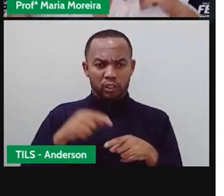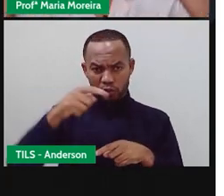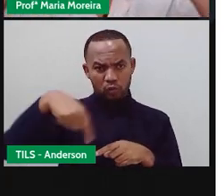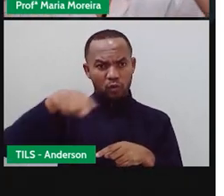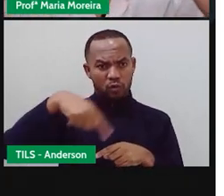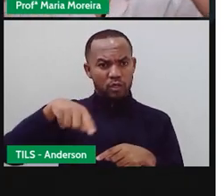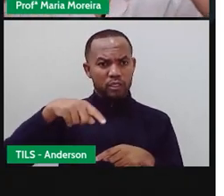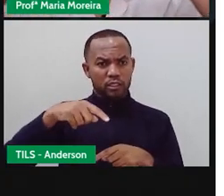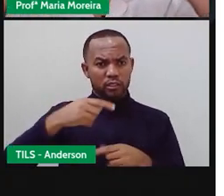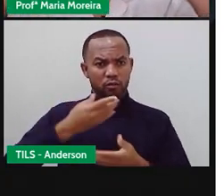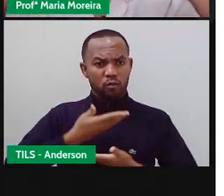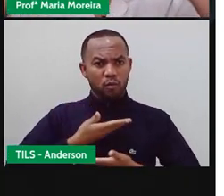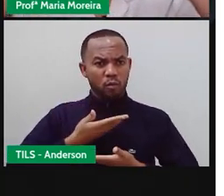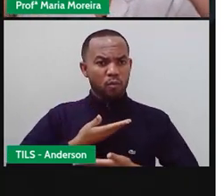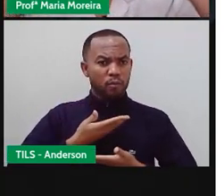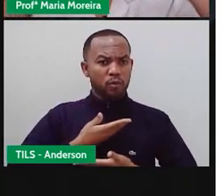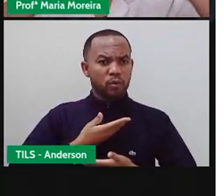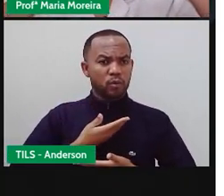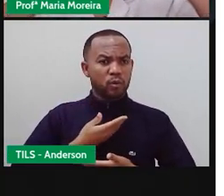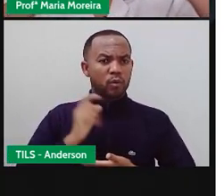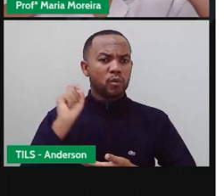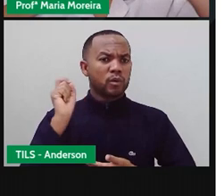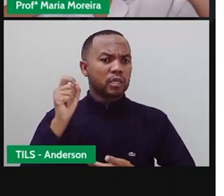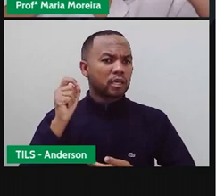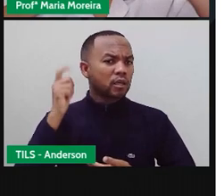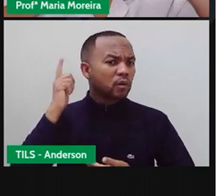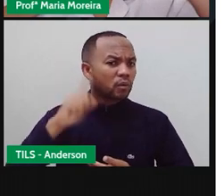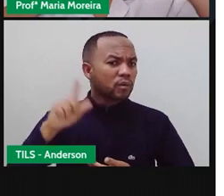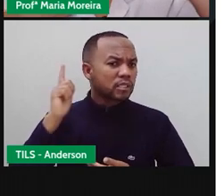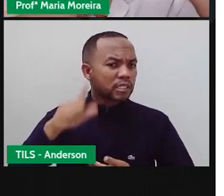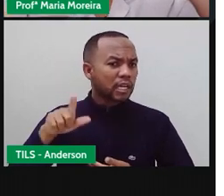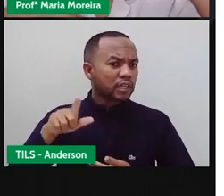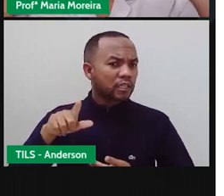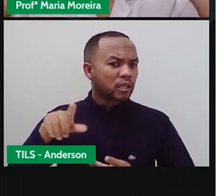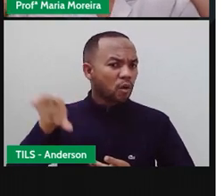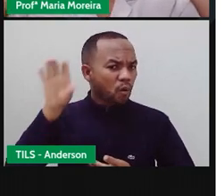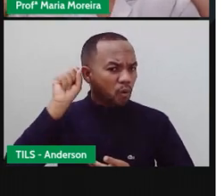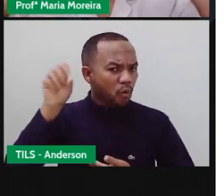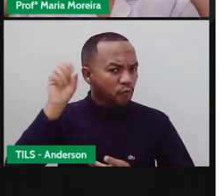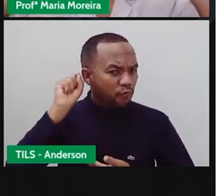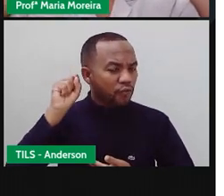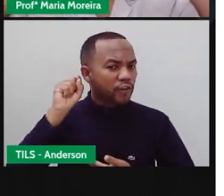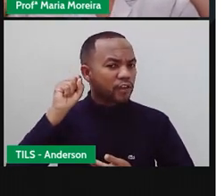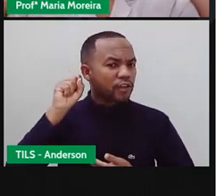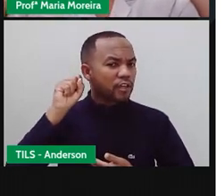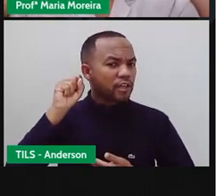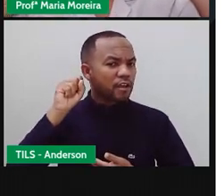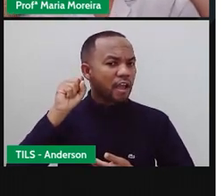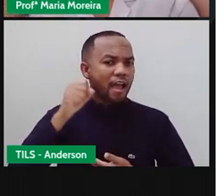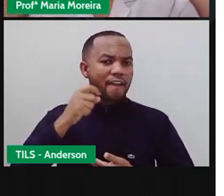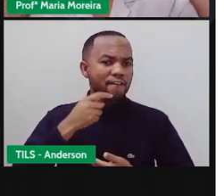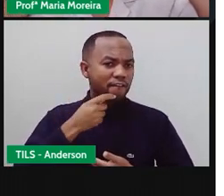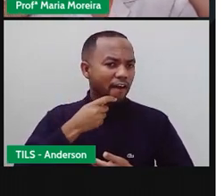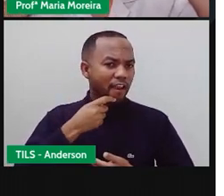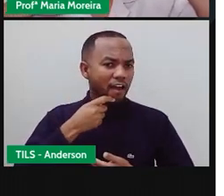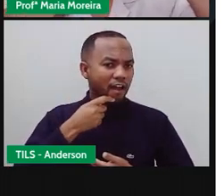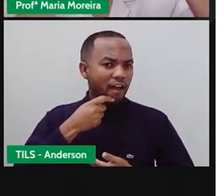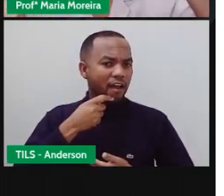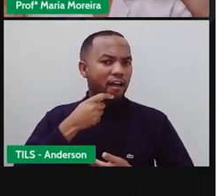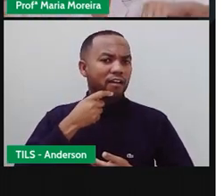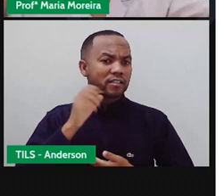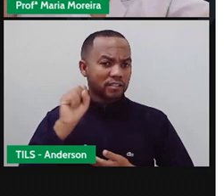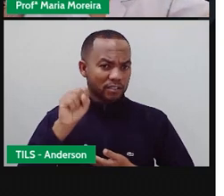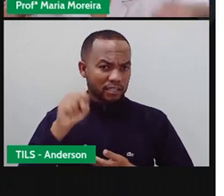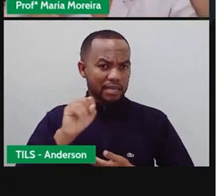assim Quando ele escuta Ele consegue reproduzir a fala Então, se a pessoa não está escutando Ela não vai saber o que falar